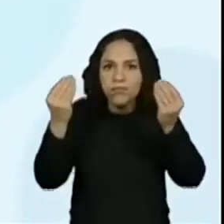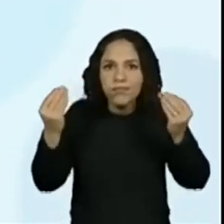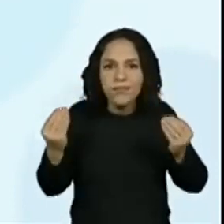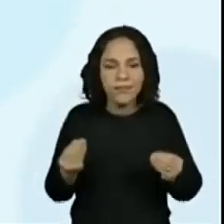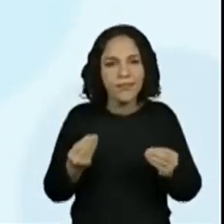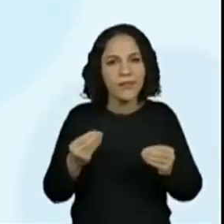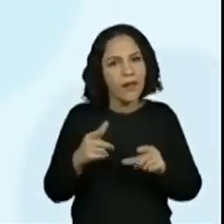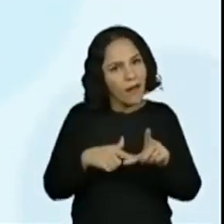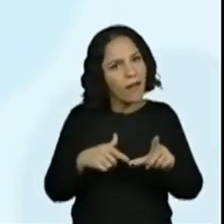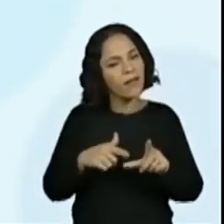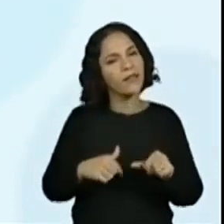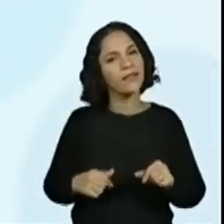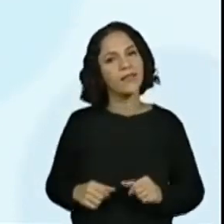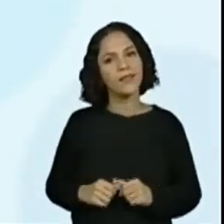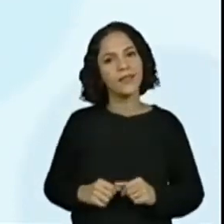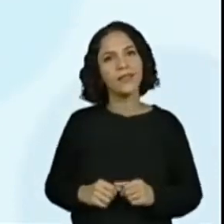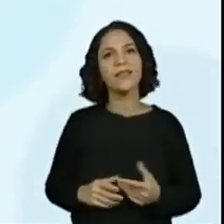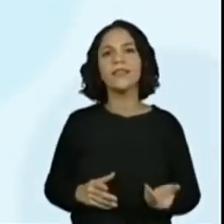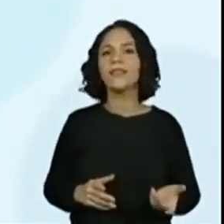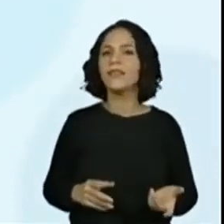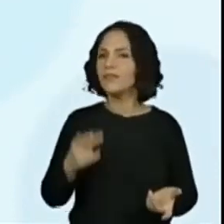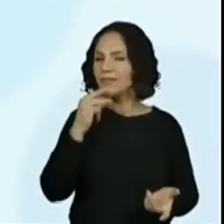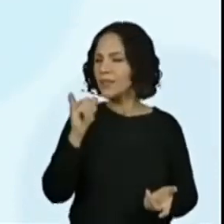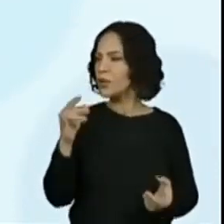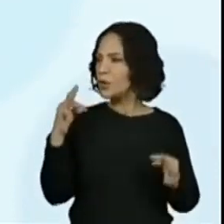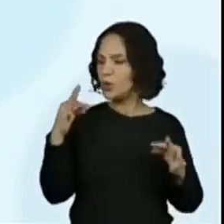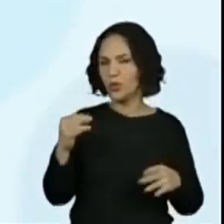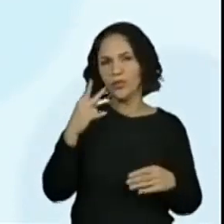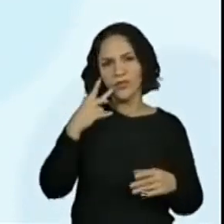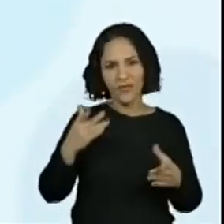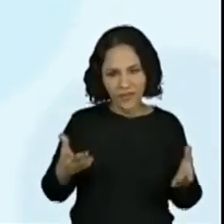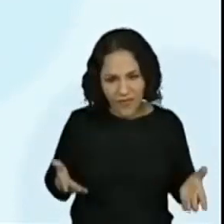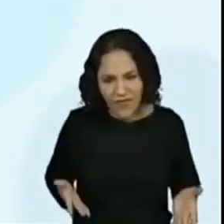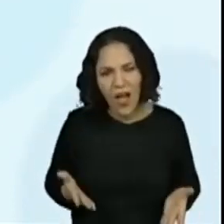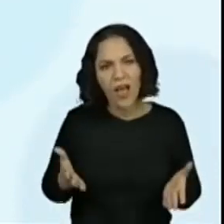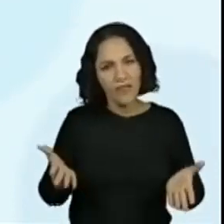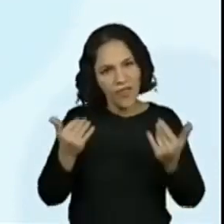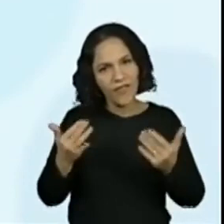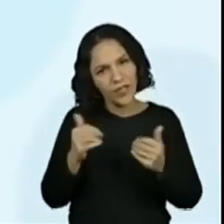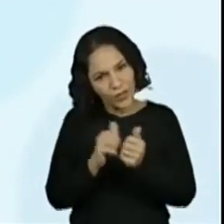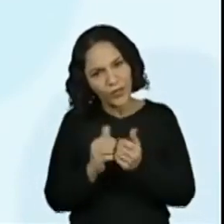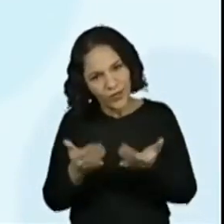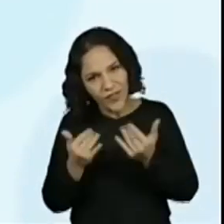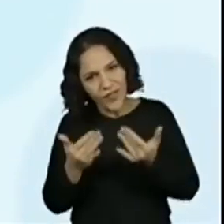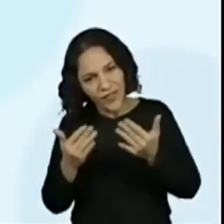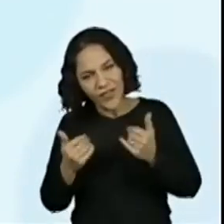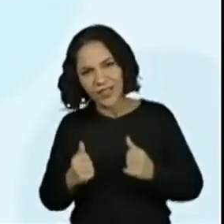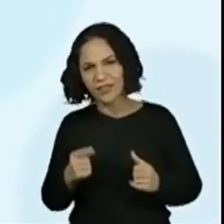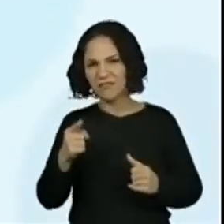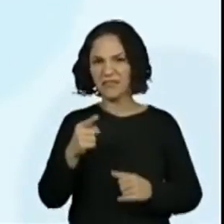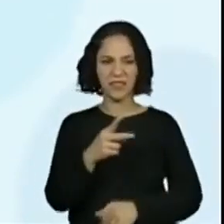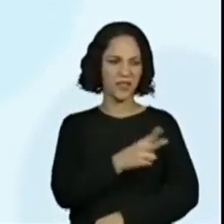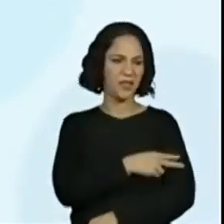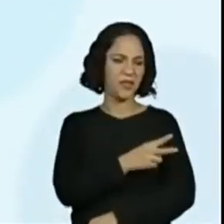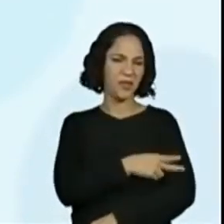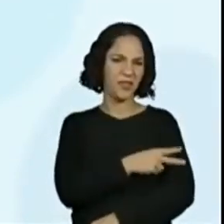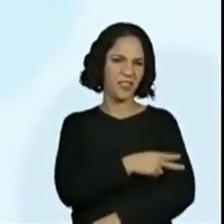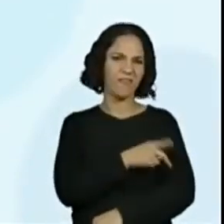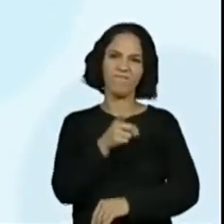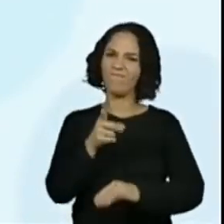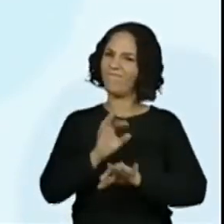letra, eu estou desafiando. Ah. A gente não precisa desafiar naquele grau que fala assim, não, vem junto com a gente. Mas essa turma do segundo ano, eles são